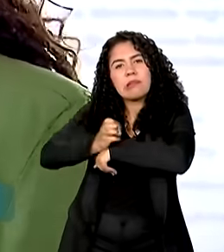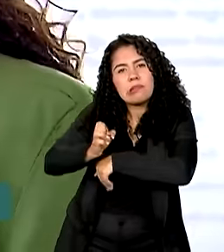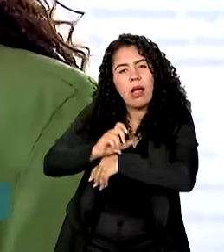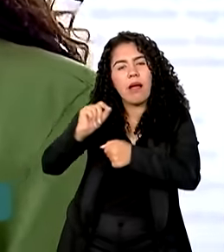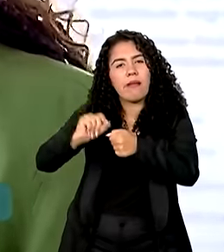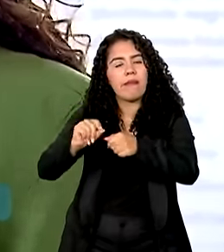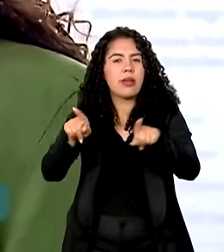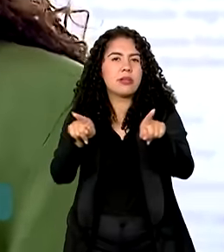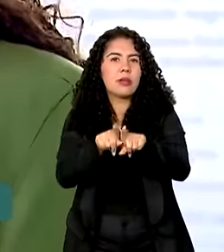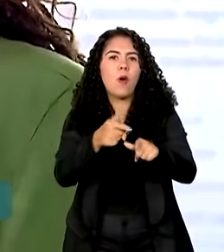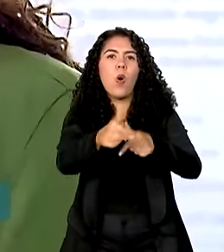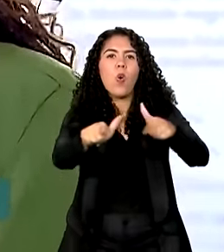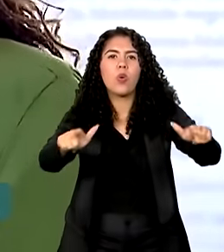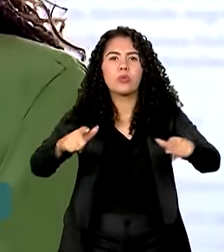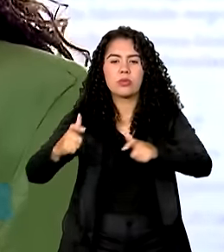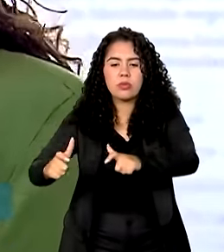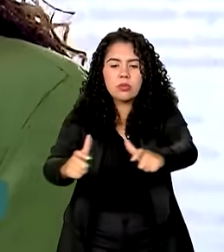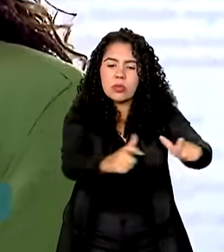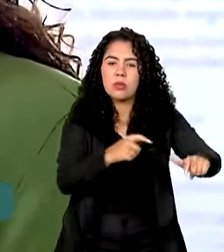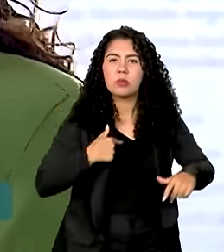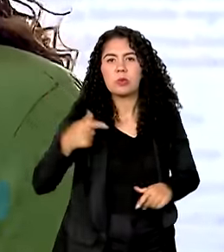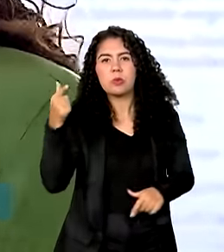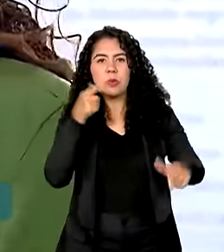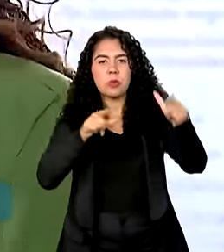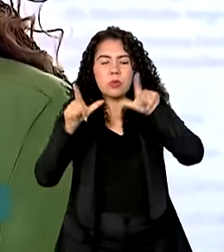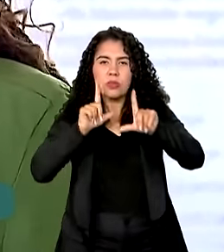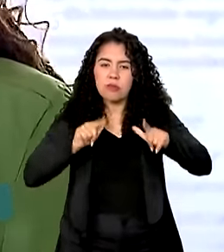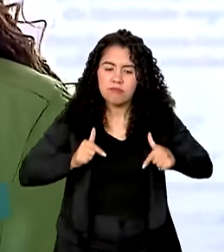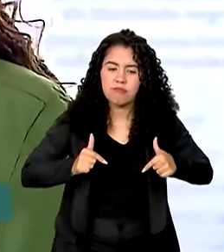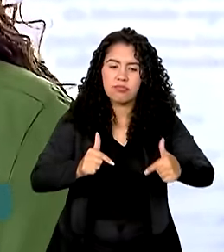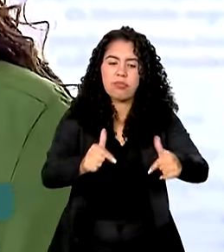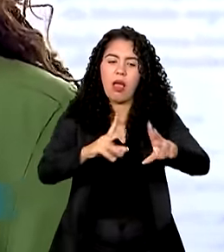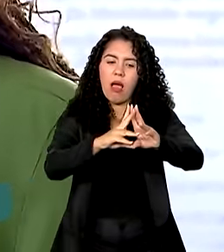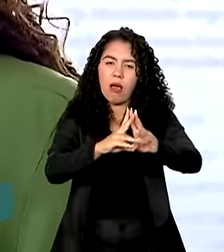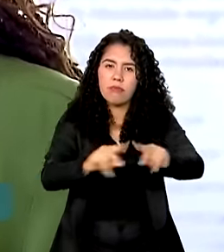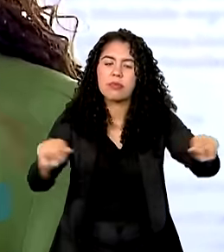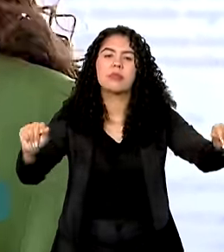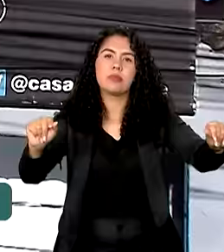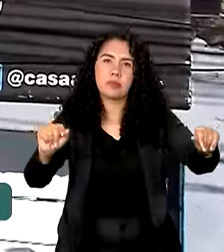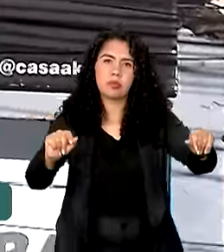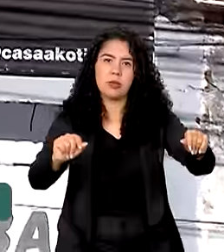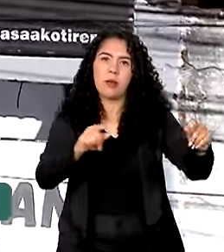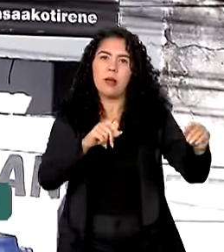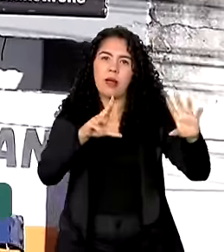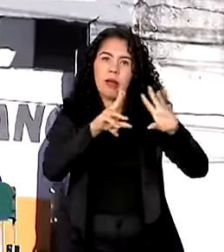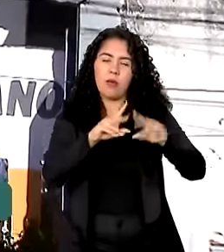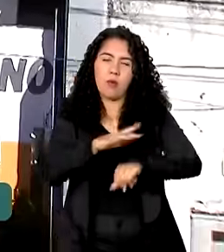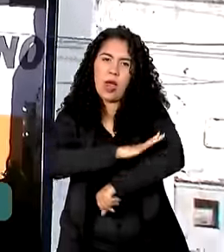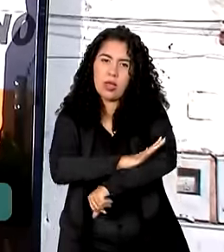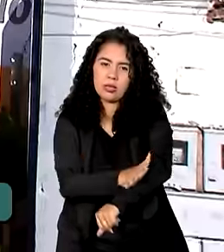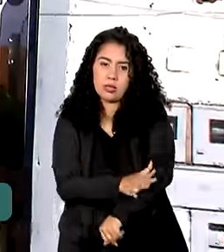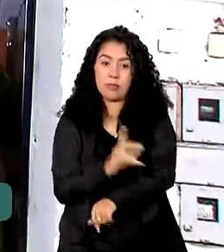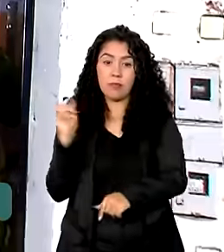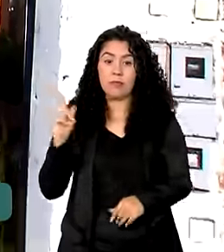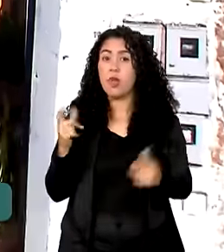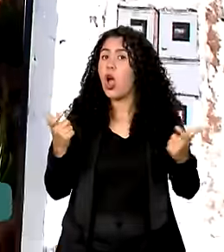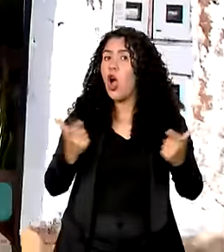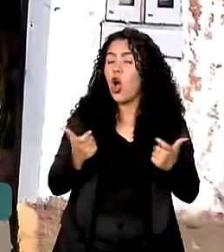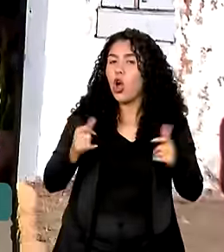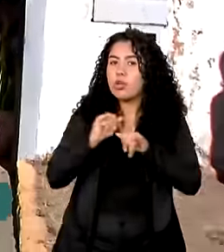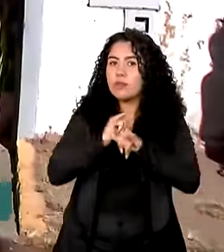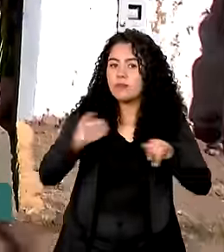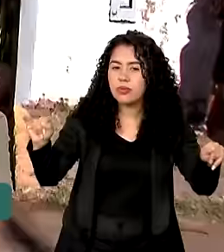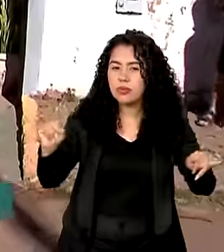e outros espaços que a gente possa cada vez mais combater e letrar a sociedade contra o racismo. O anúncio foi feito aqui nesta